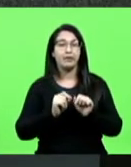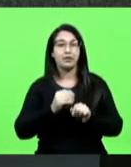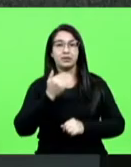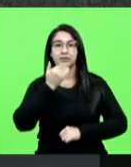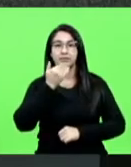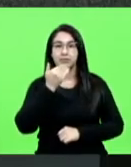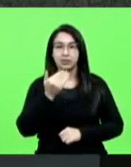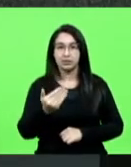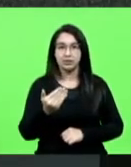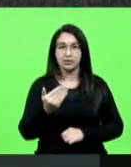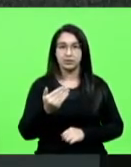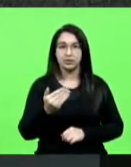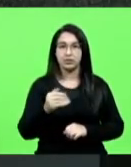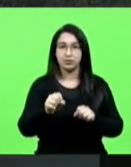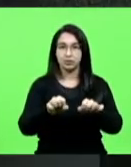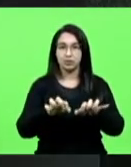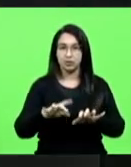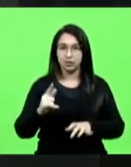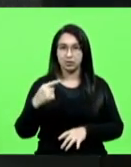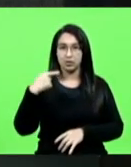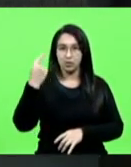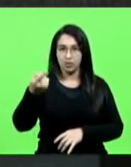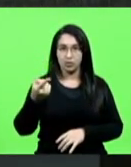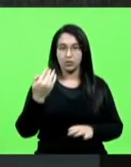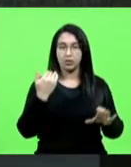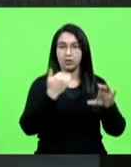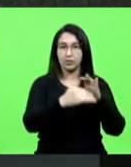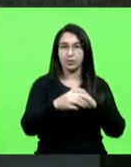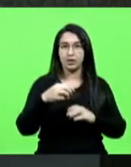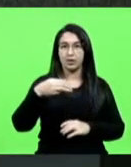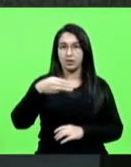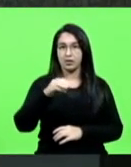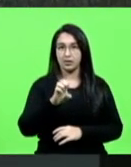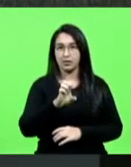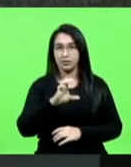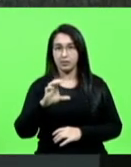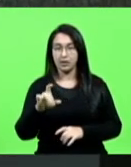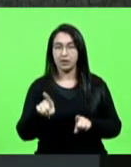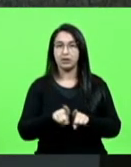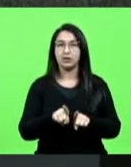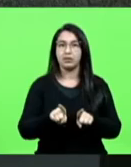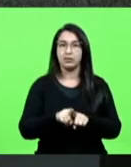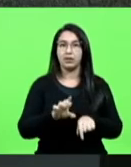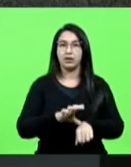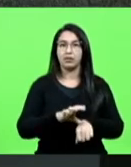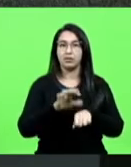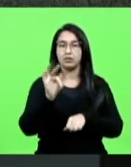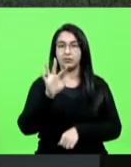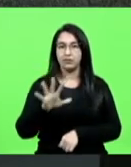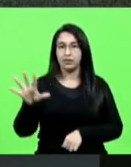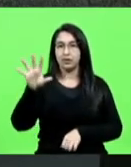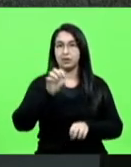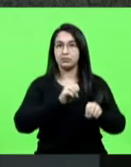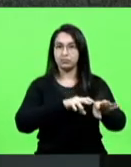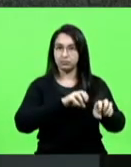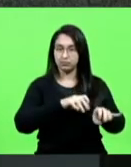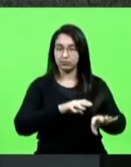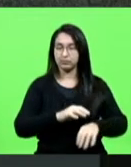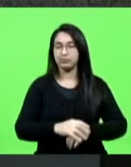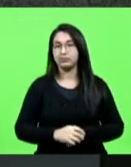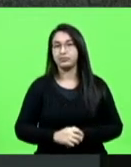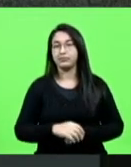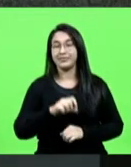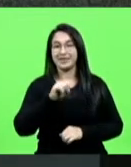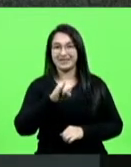sessão, para encaminhar ao MEC, para encaminhar também ao Conselho Federal de Educação. Então, porque se ele